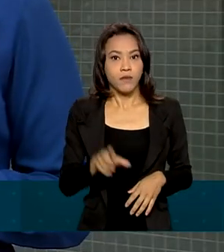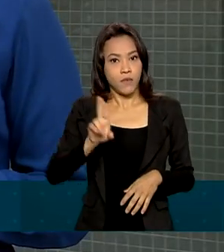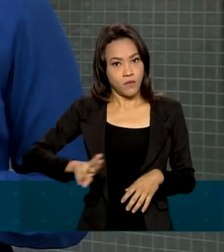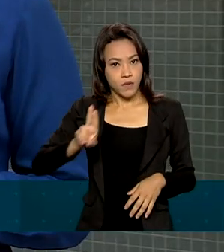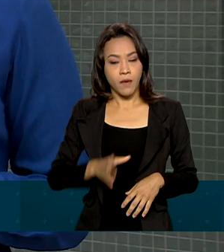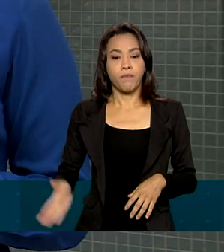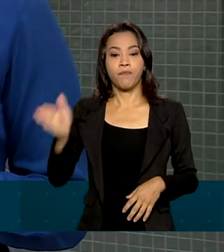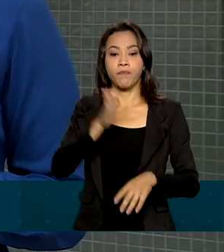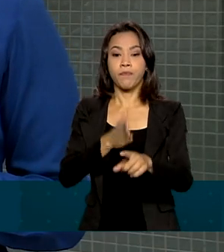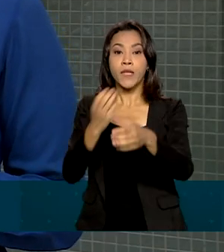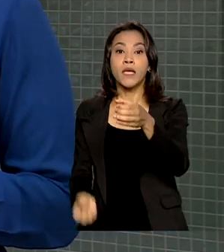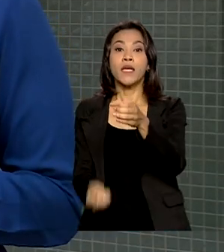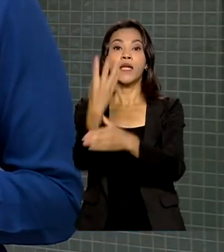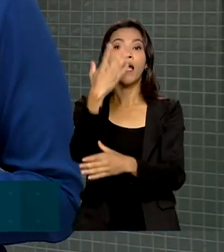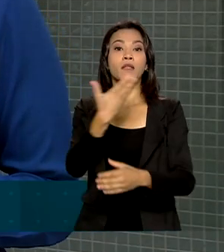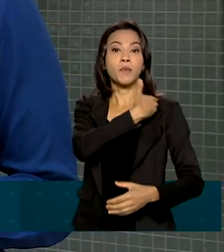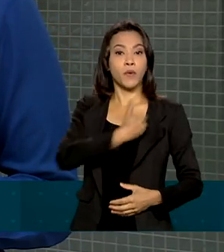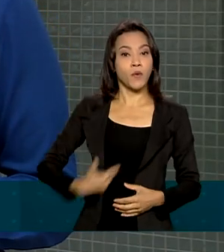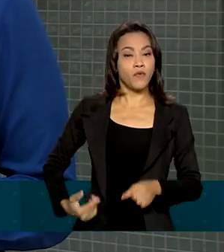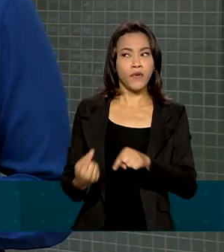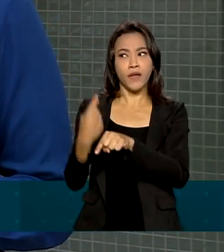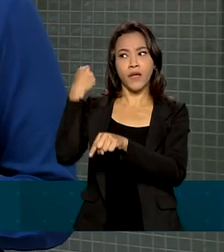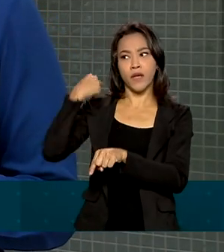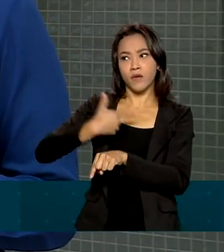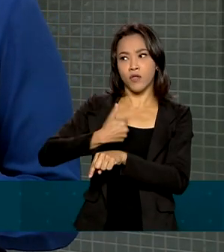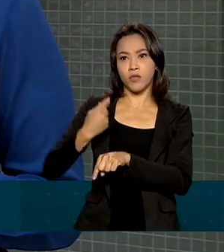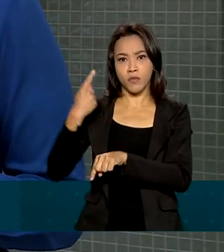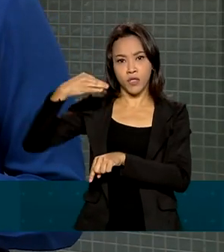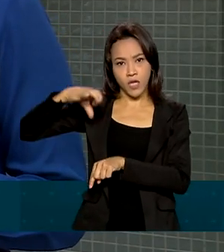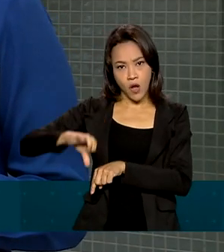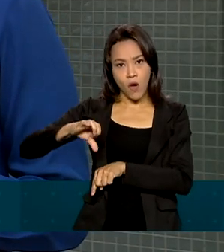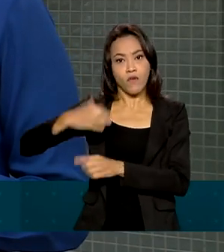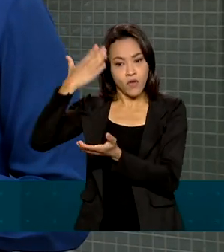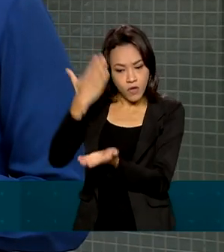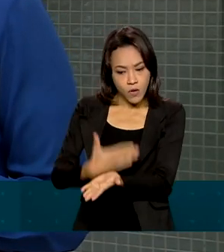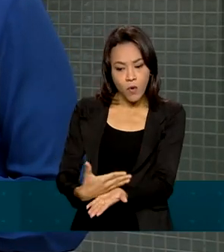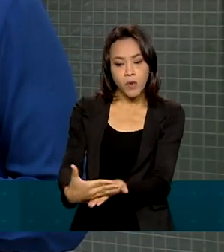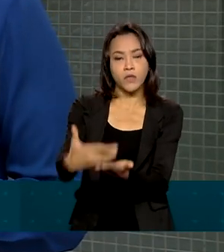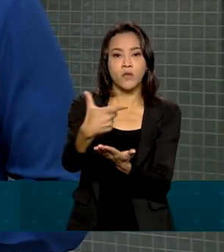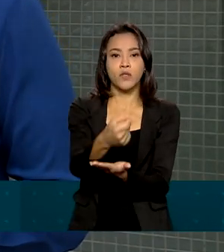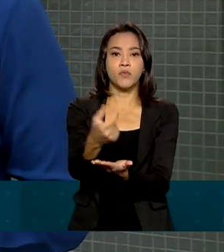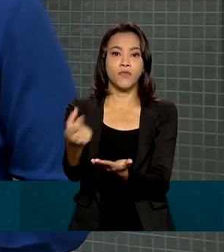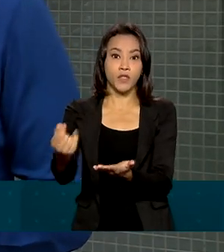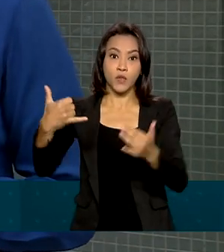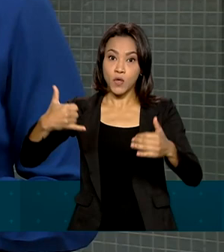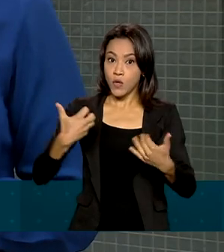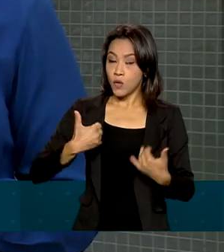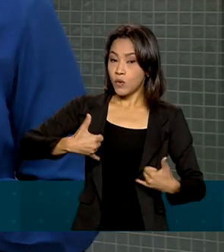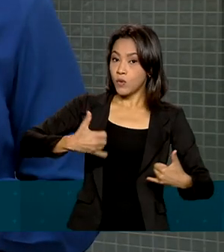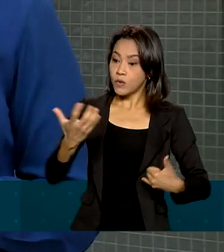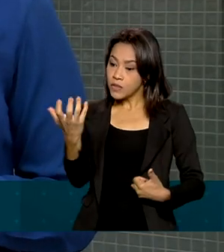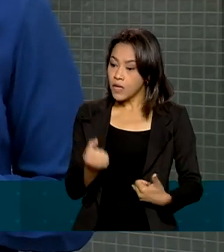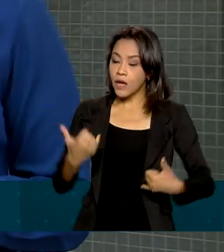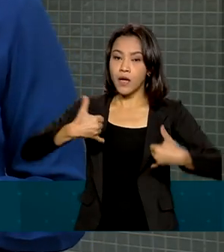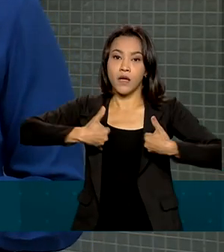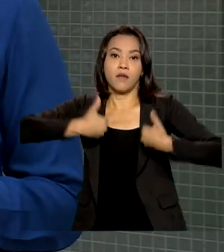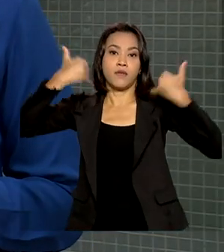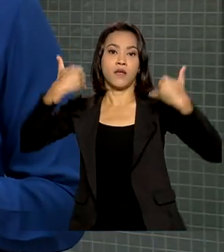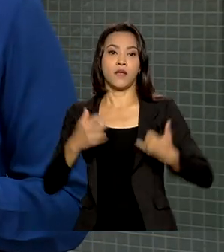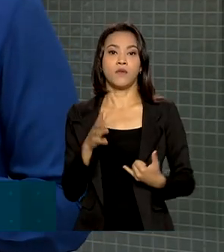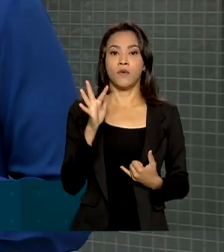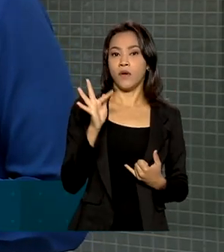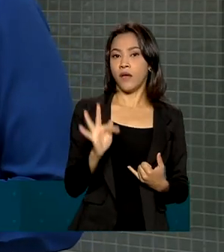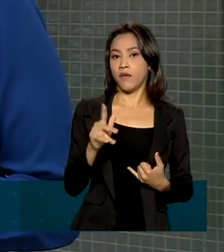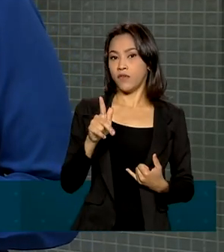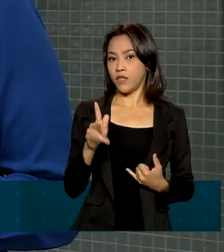Criado pelo governo em 2019 e em vigor desde 2020, o saque aniversário do FGTS permite a